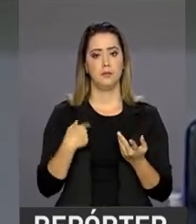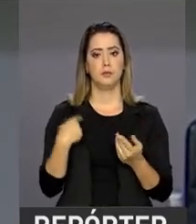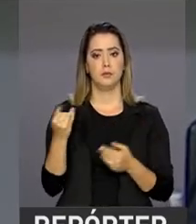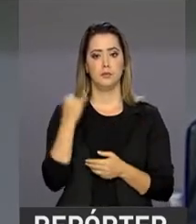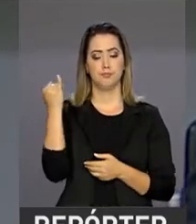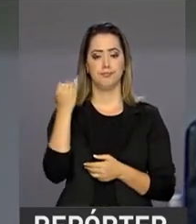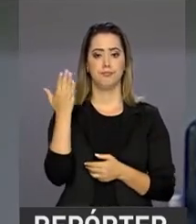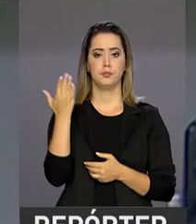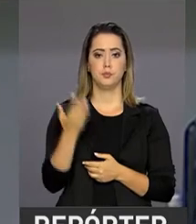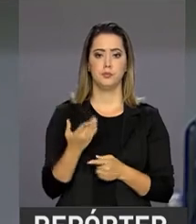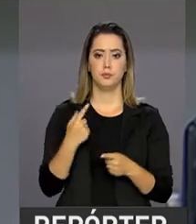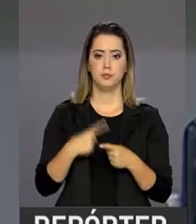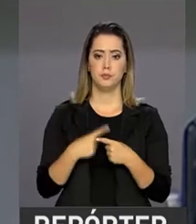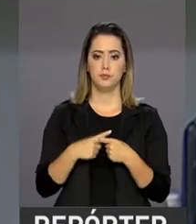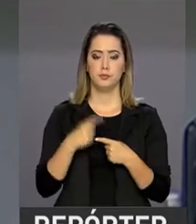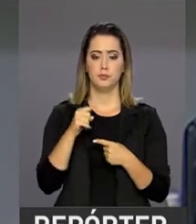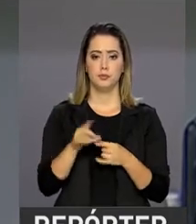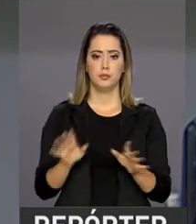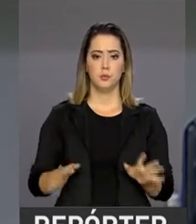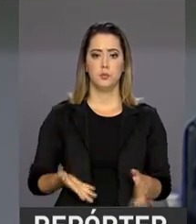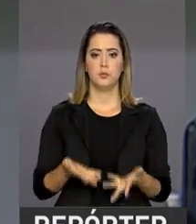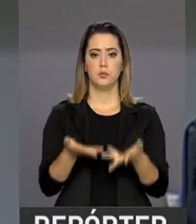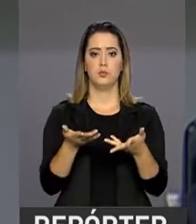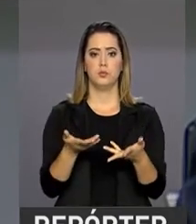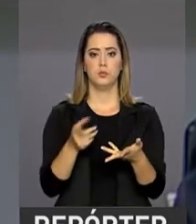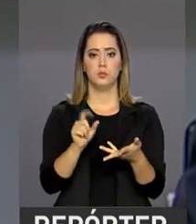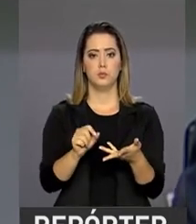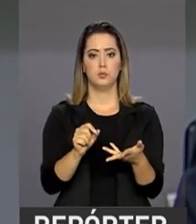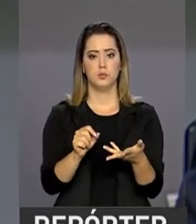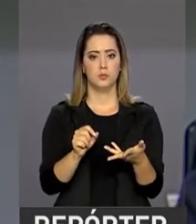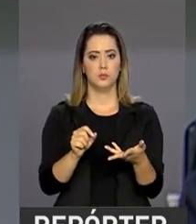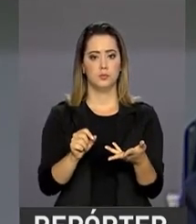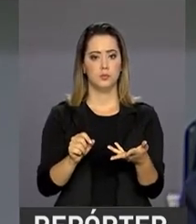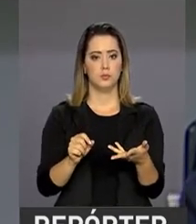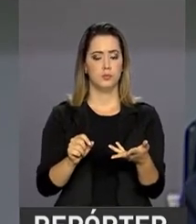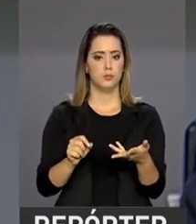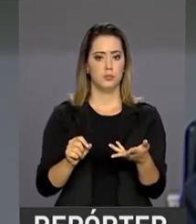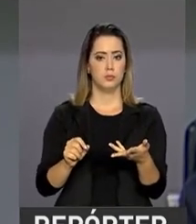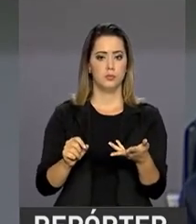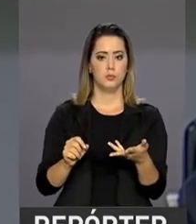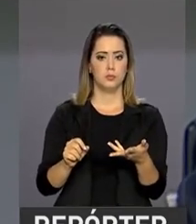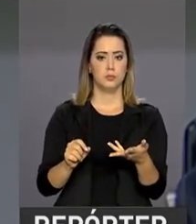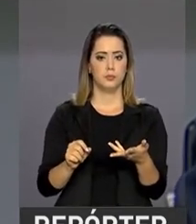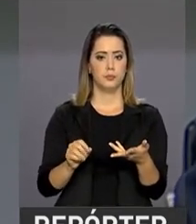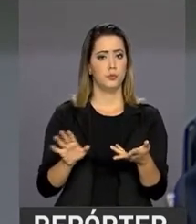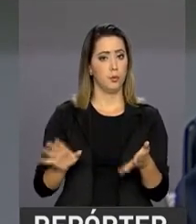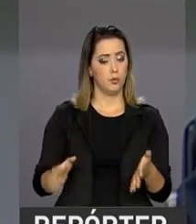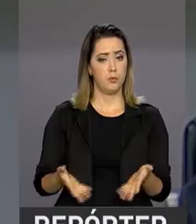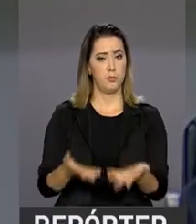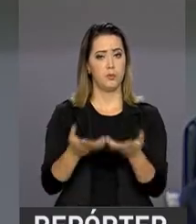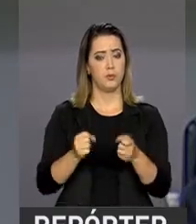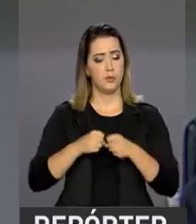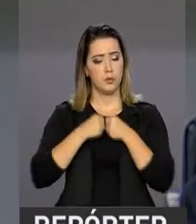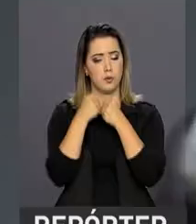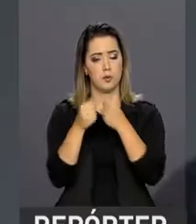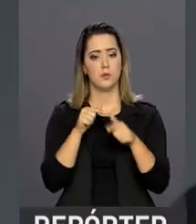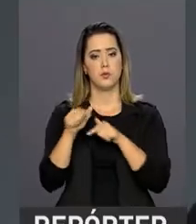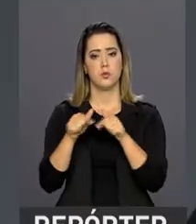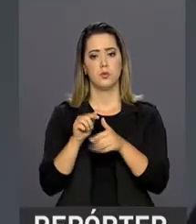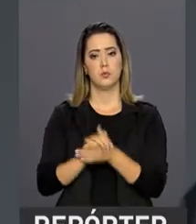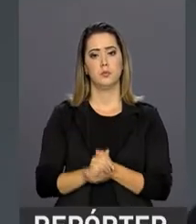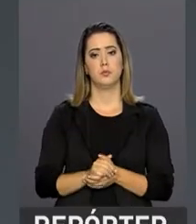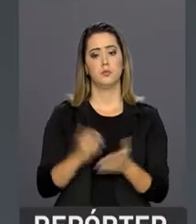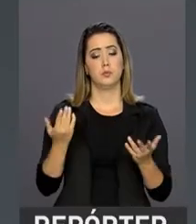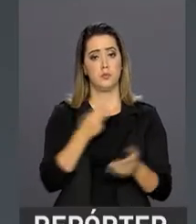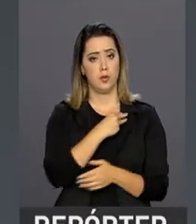importantes em termos de motivação e de dedicação dos profissionais. O